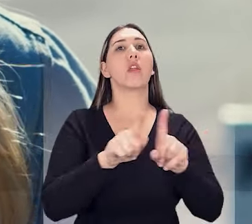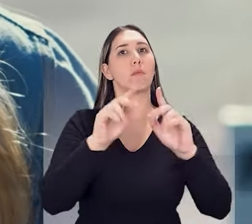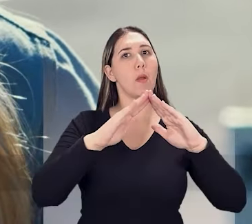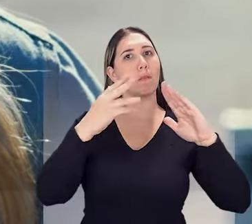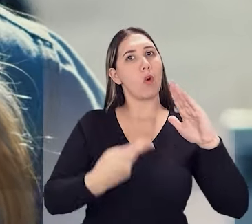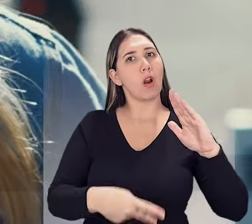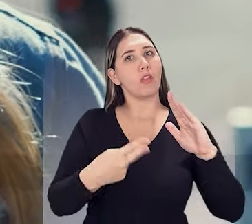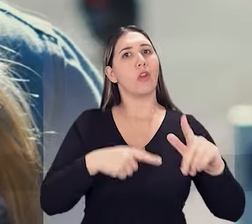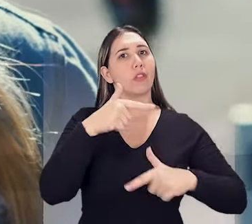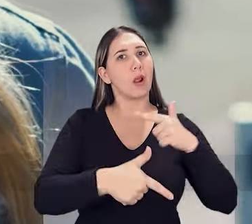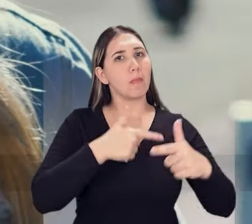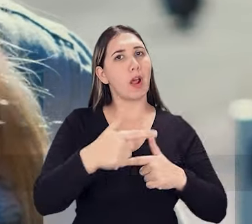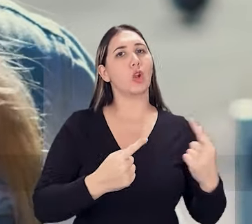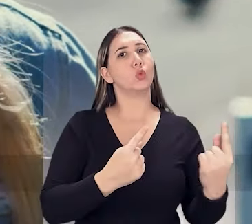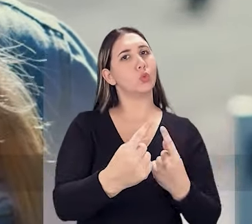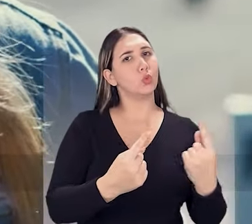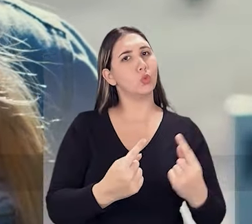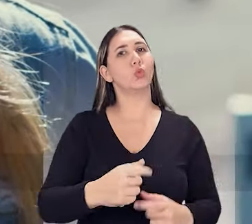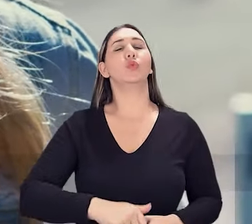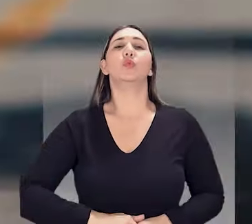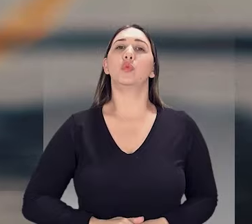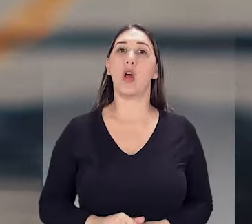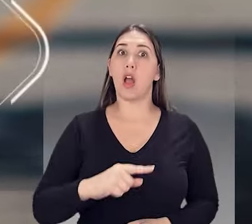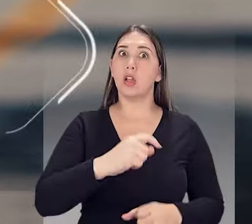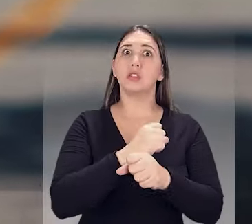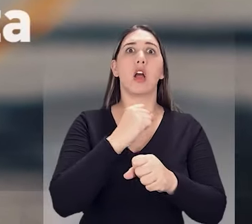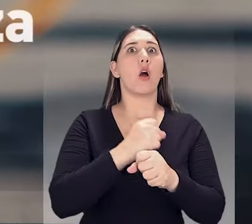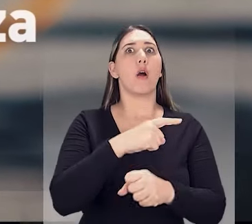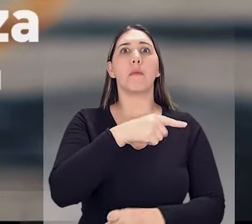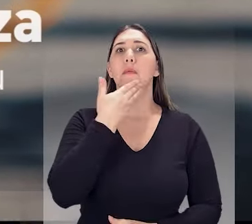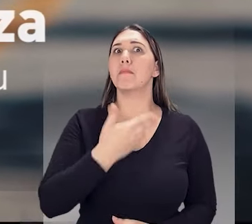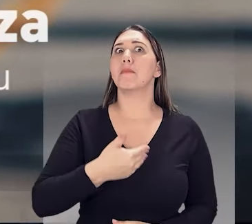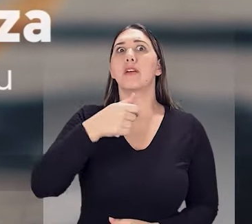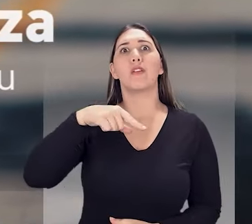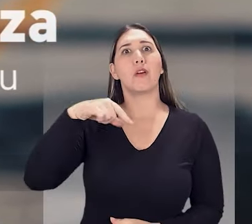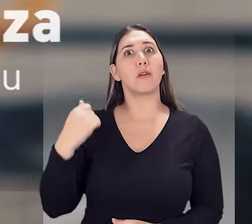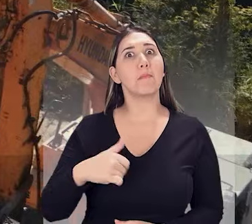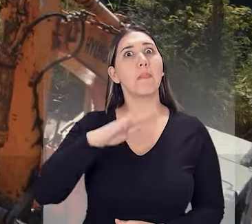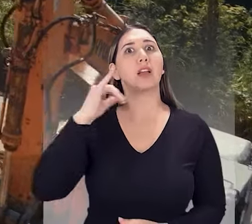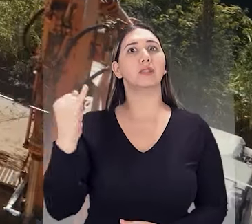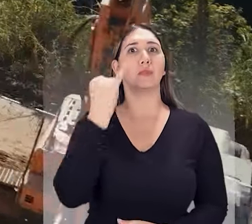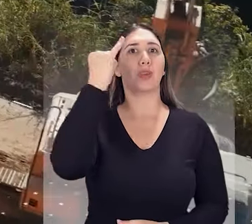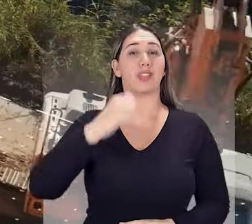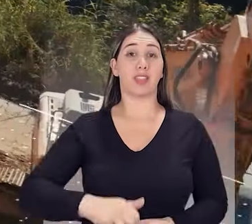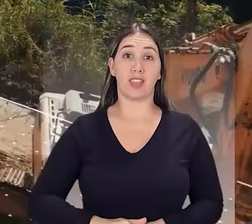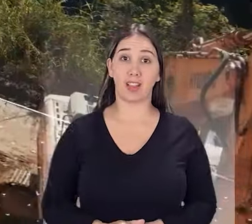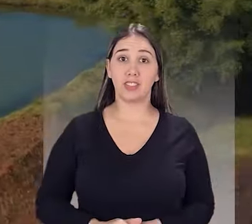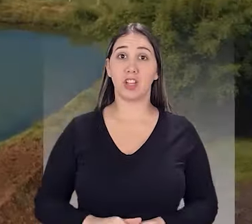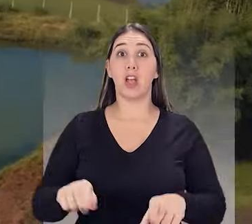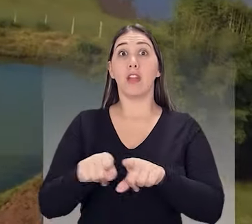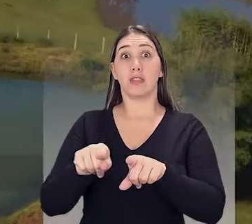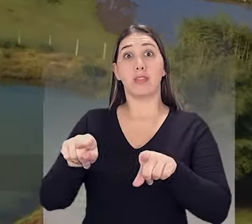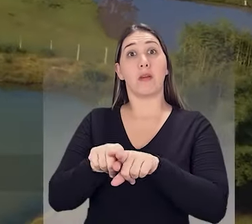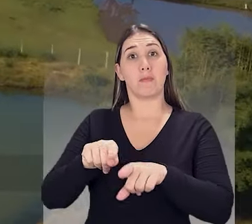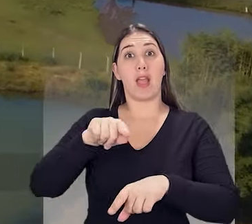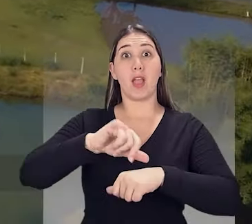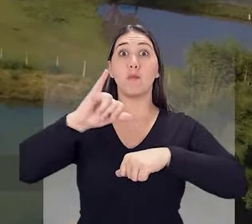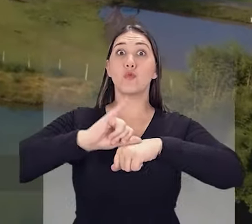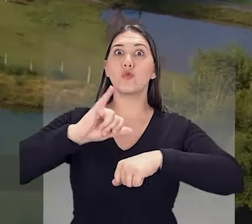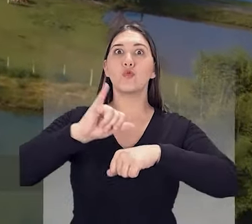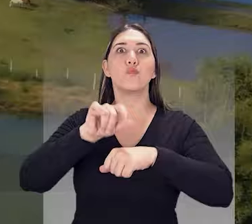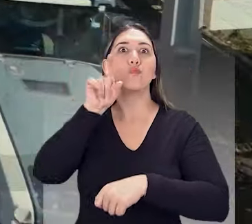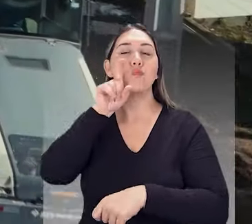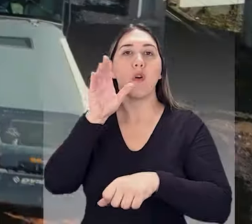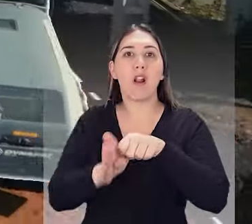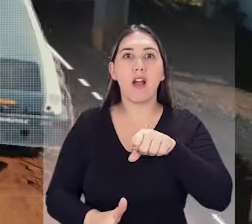aqui, né? Tanto pro morador, também o trabalhador que tem que passar por aqui. Talvez seja uma das obras mais importantes aqui da região. E as obras de pavimentação entre Tuporanga